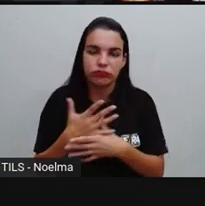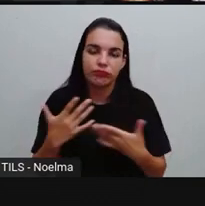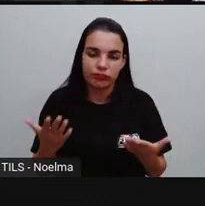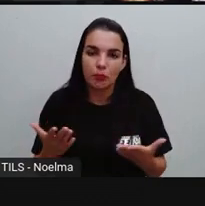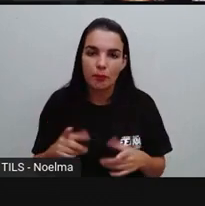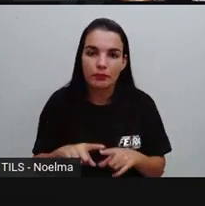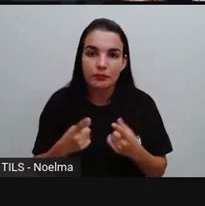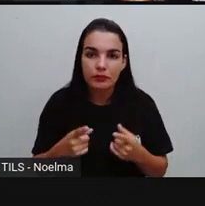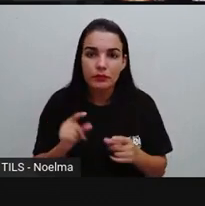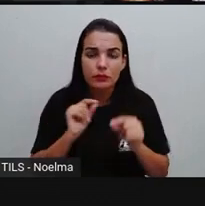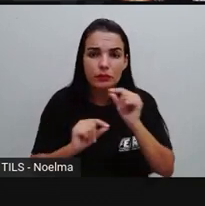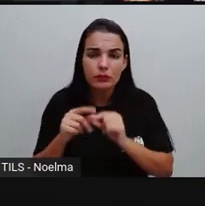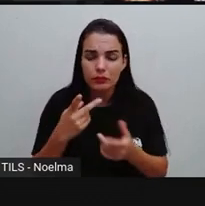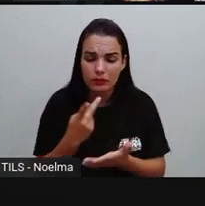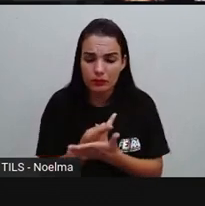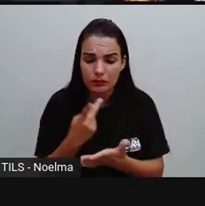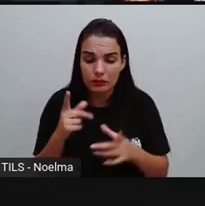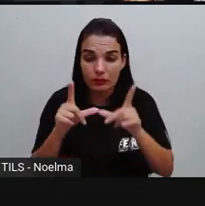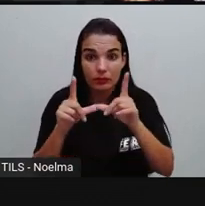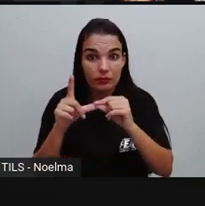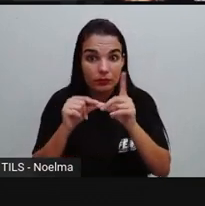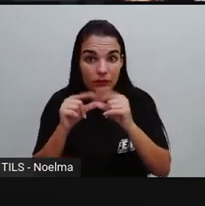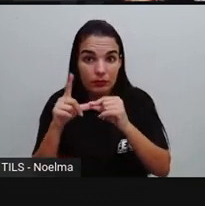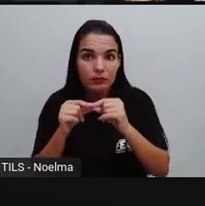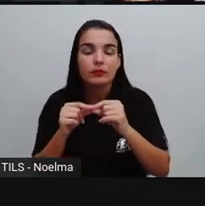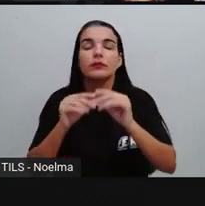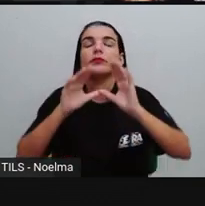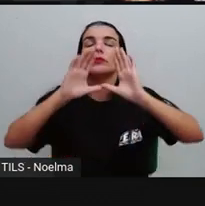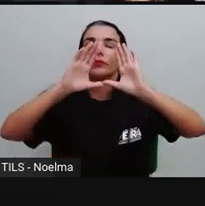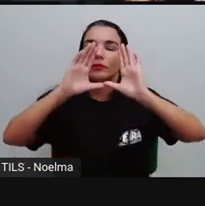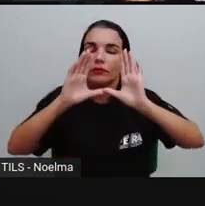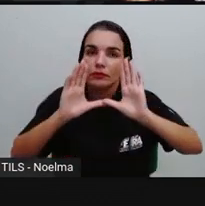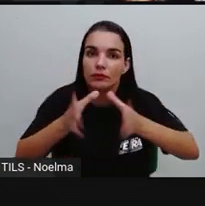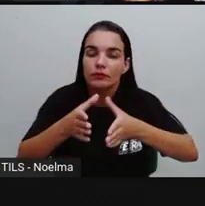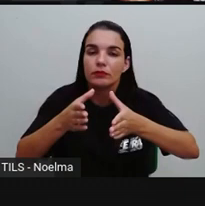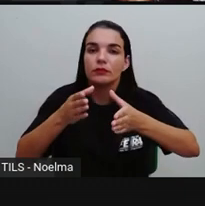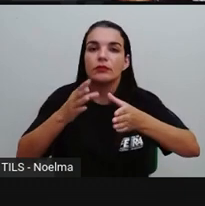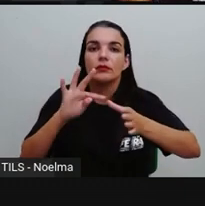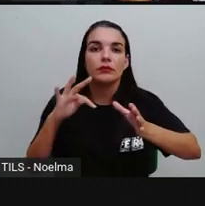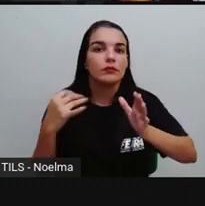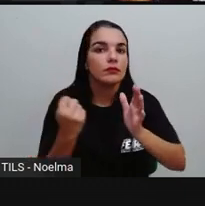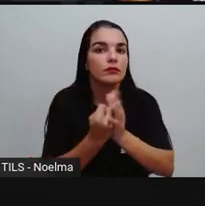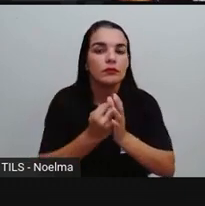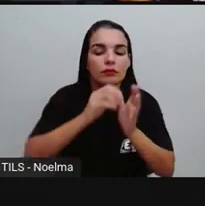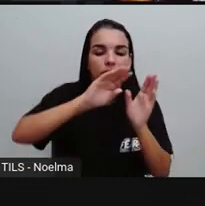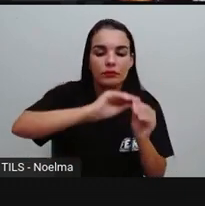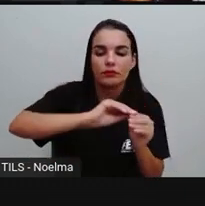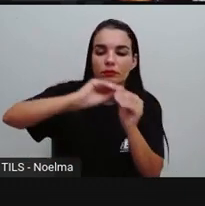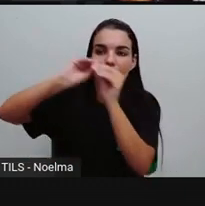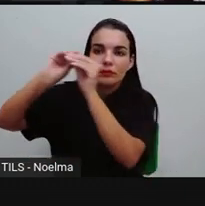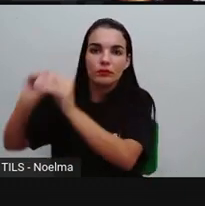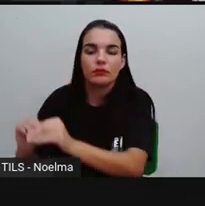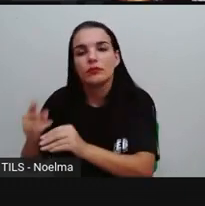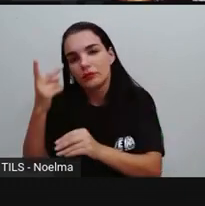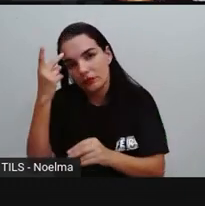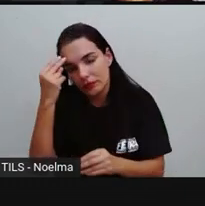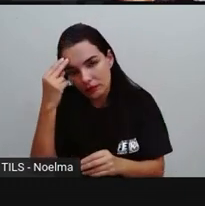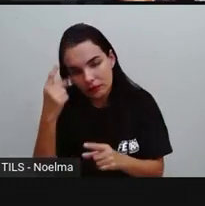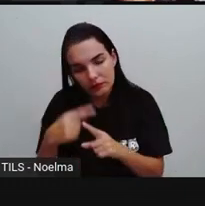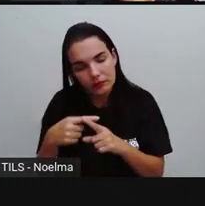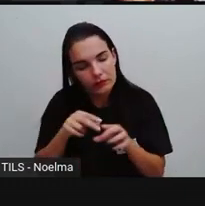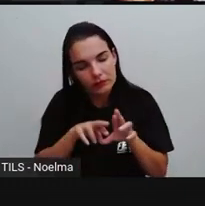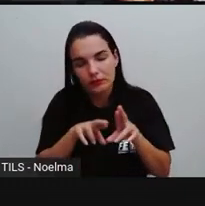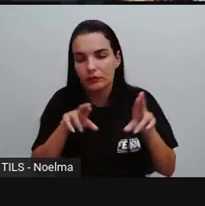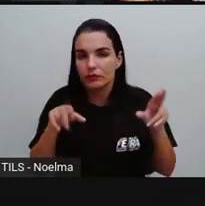Isso que aconteceu com Brasília foi algo totalmente fora do comum, né? Diferente